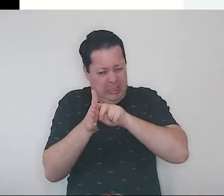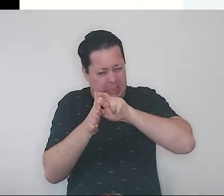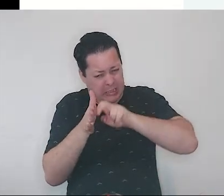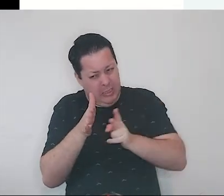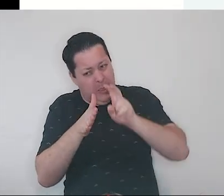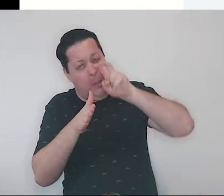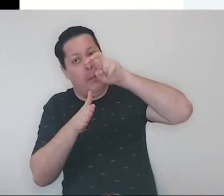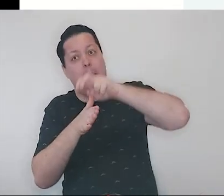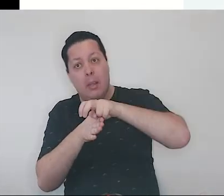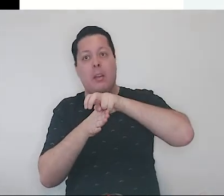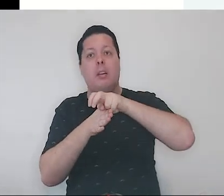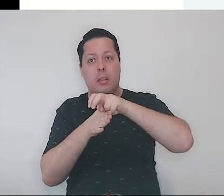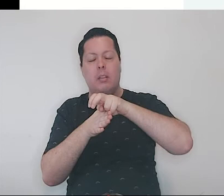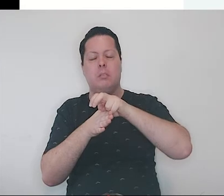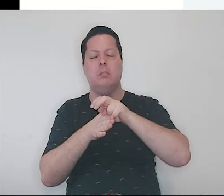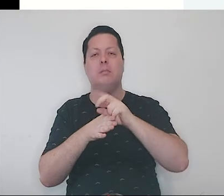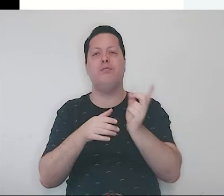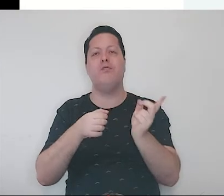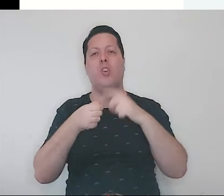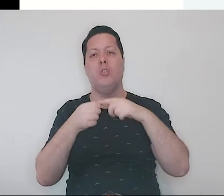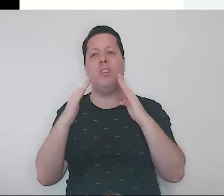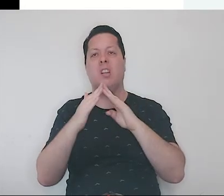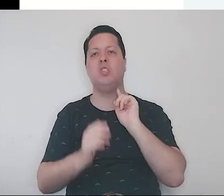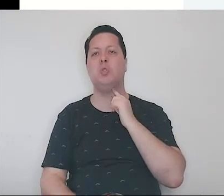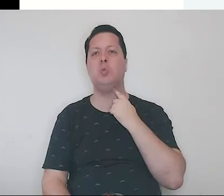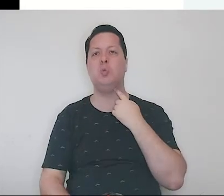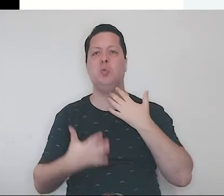buraco e voltar para casa, todo sujo de terra.